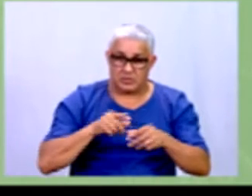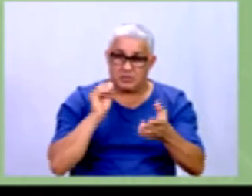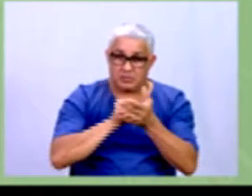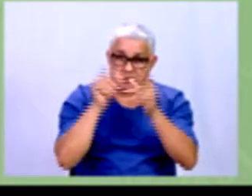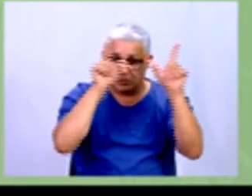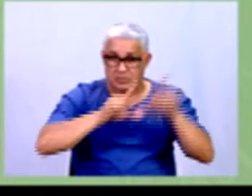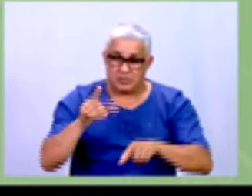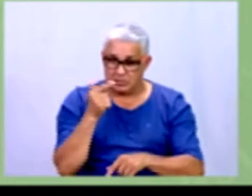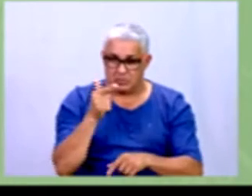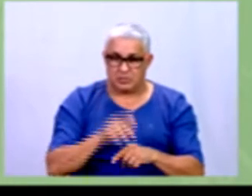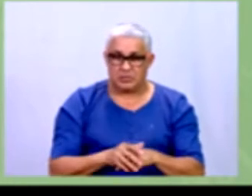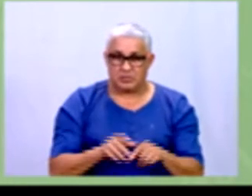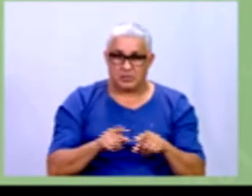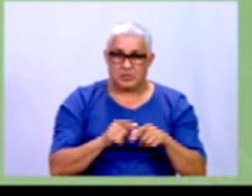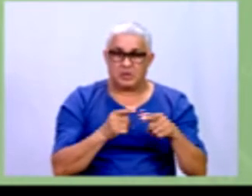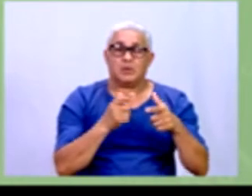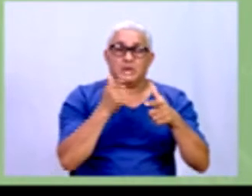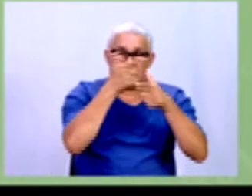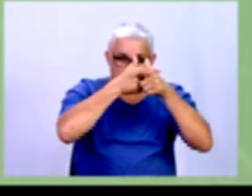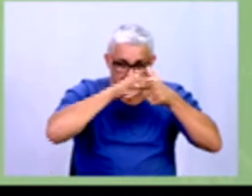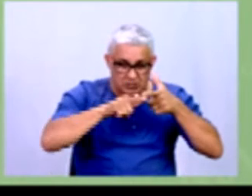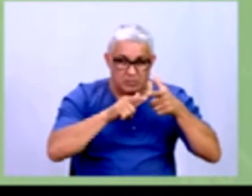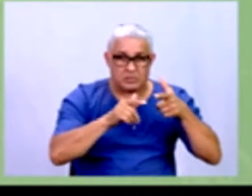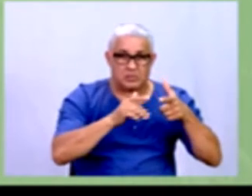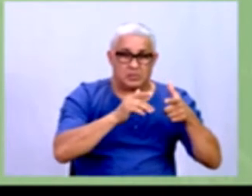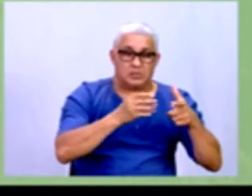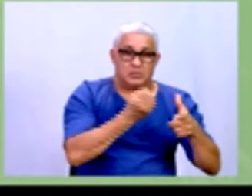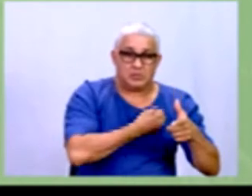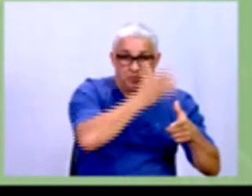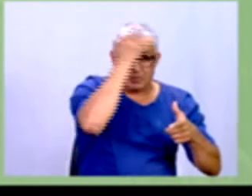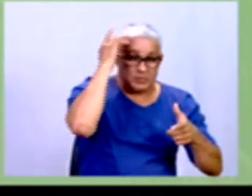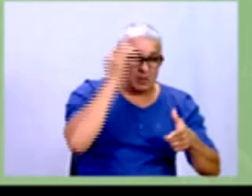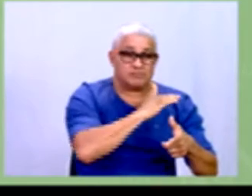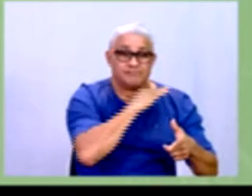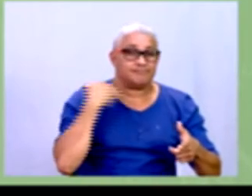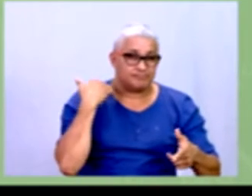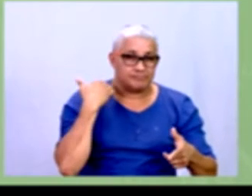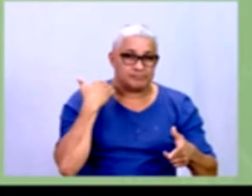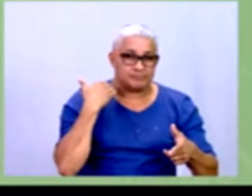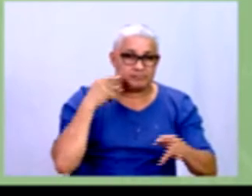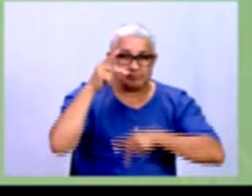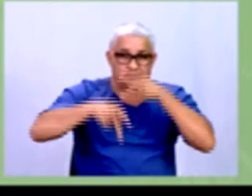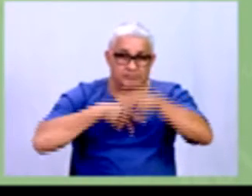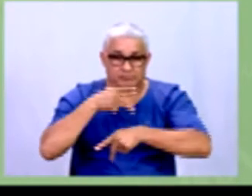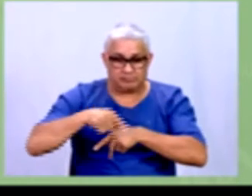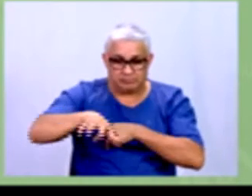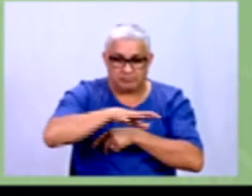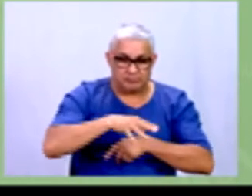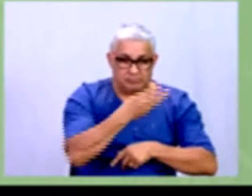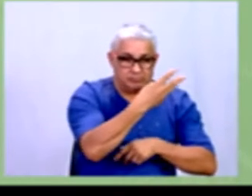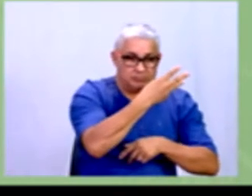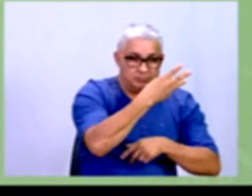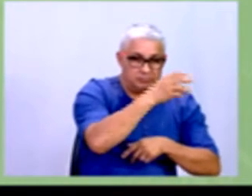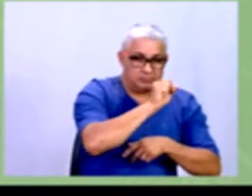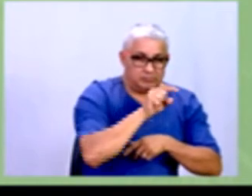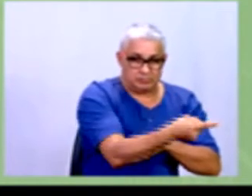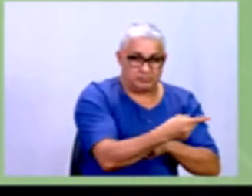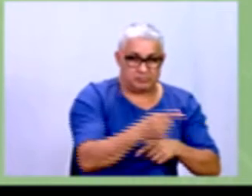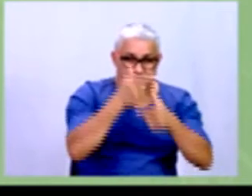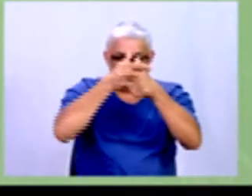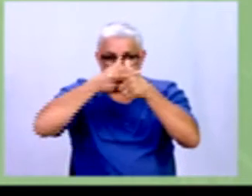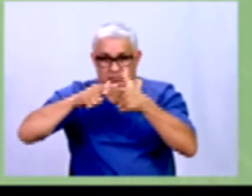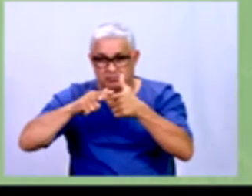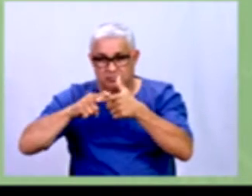mas está lá a gente vai dividir o número de óbitos pela população local então a gente vai pegar esses 38.000 aqui e dividir pela